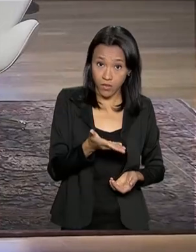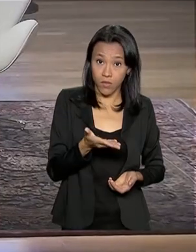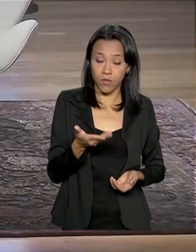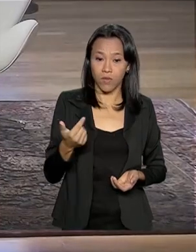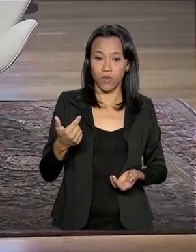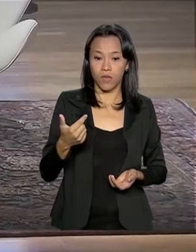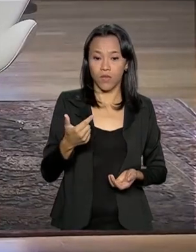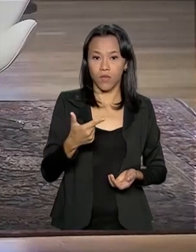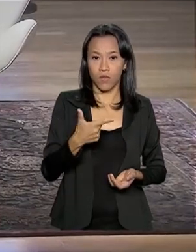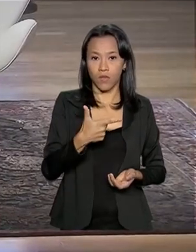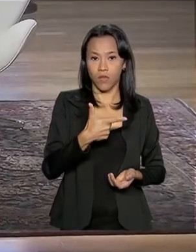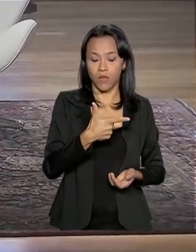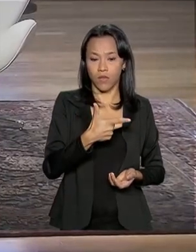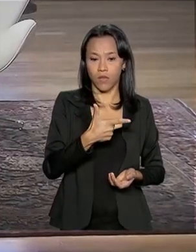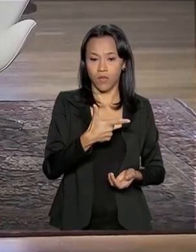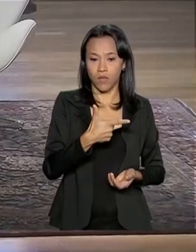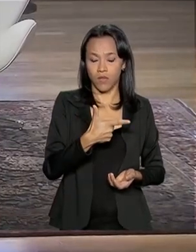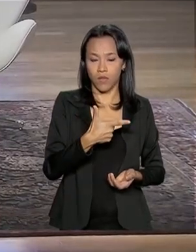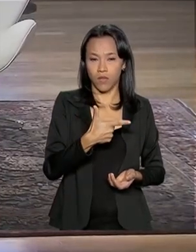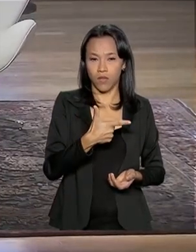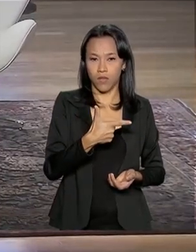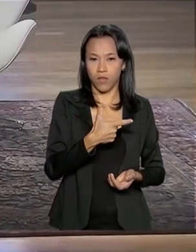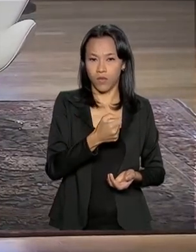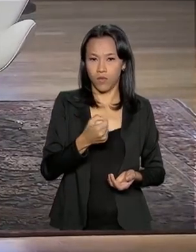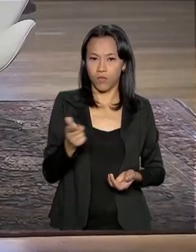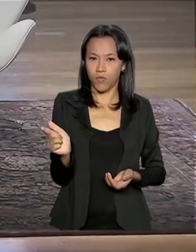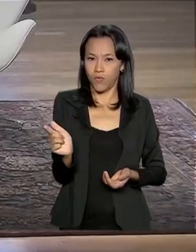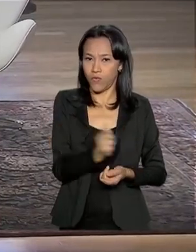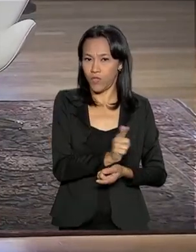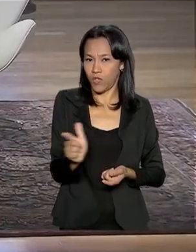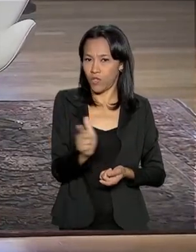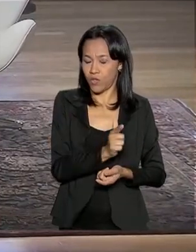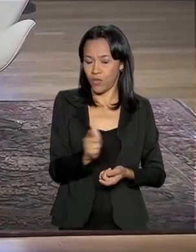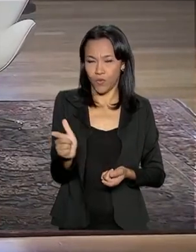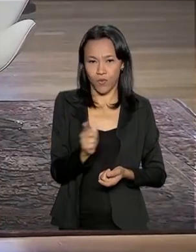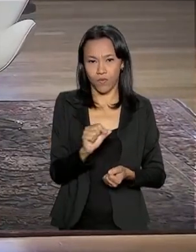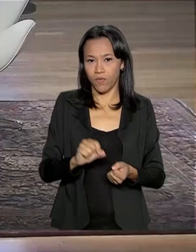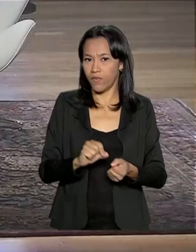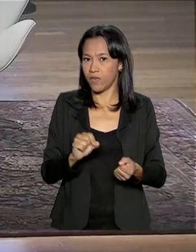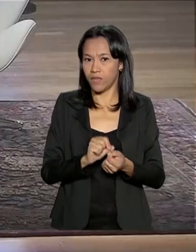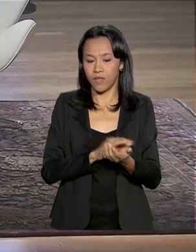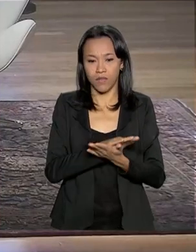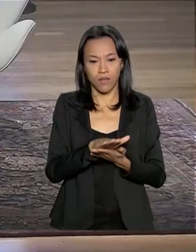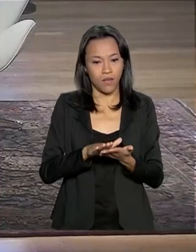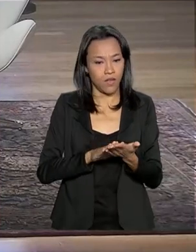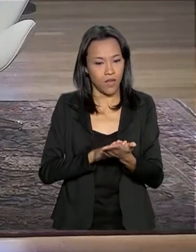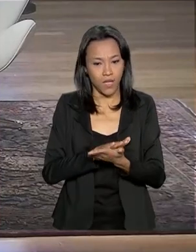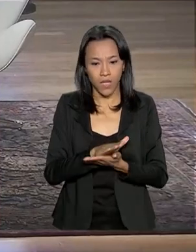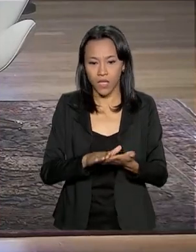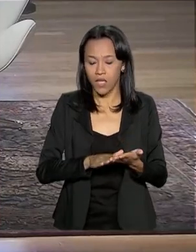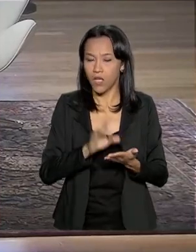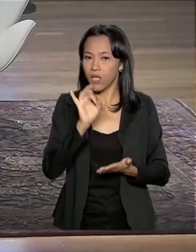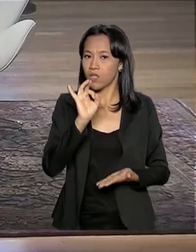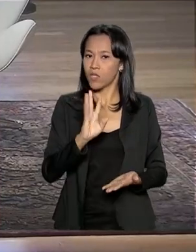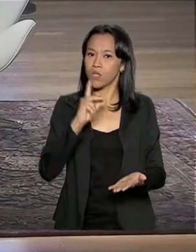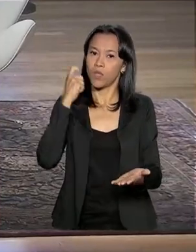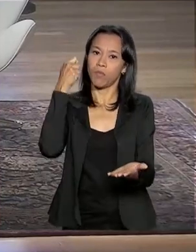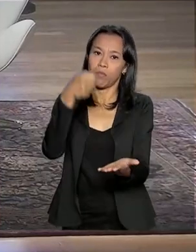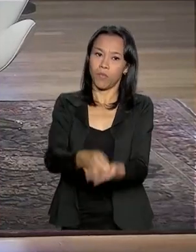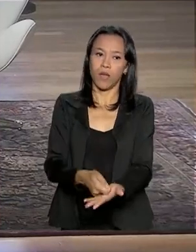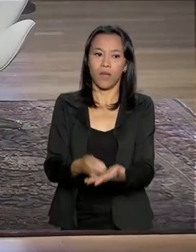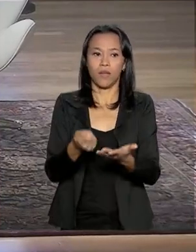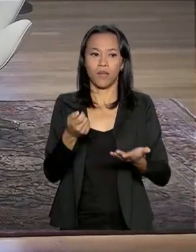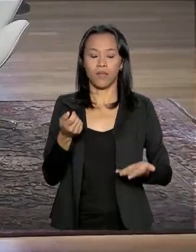2022 ele não faz mais nada. Ele só vai pagar salário e aposentadoria. Não